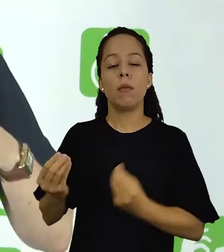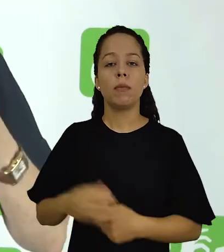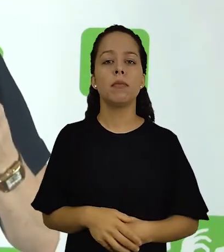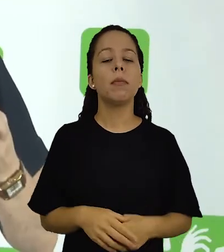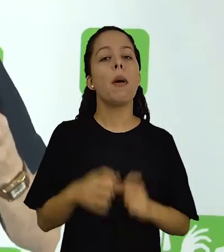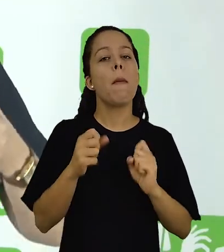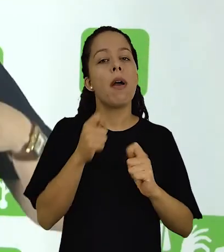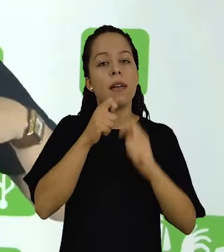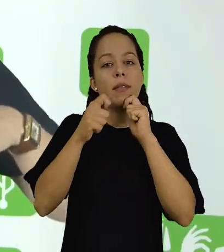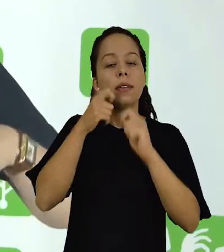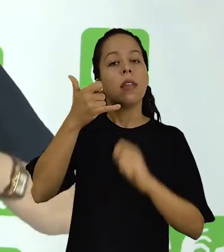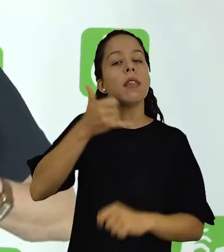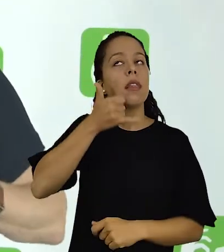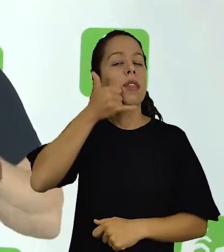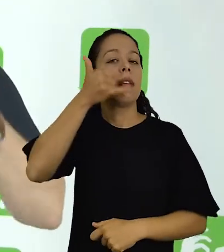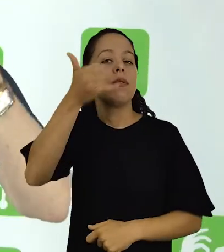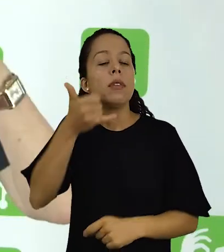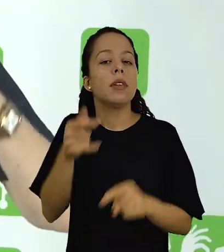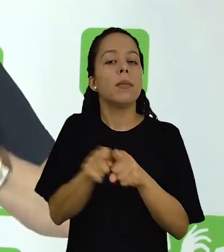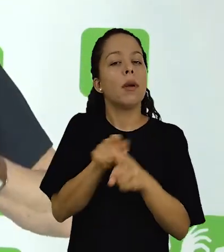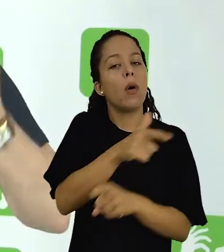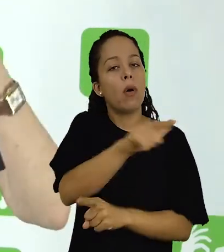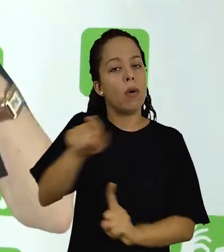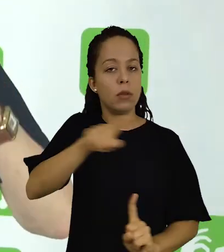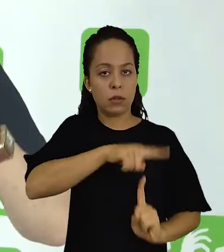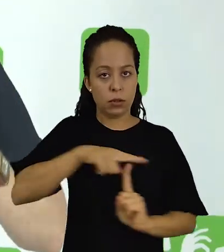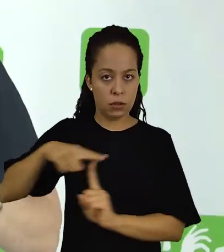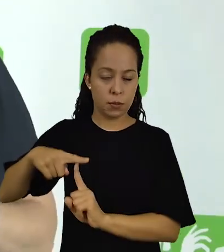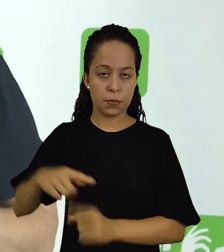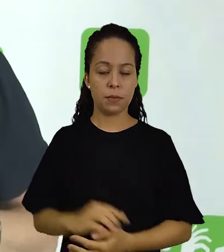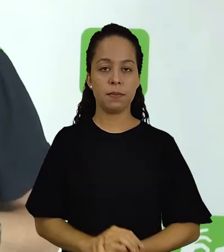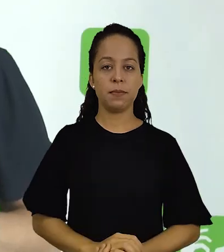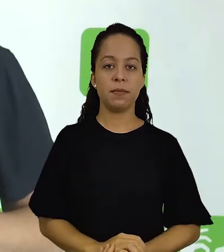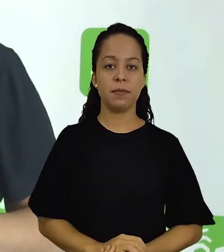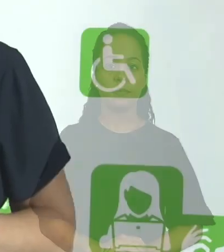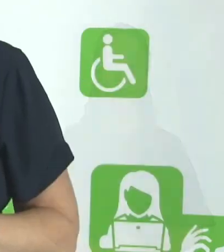São utilizados também entrevistas por telefone e outros métodos.